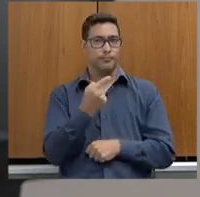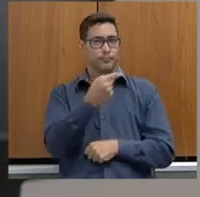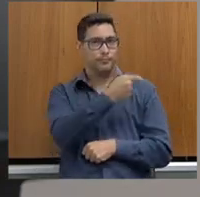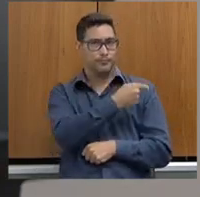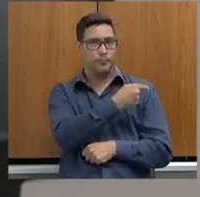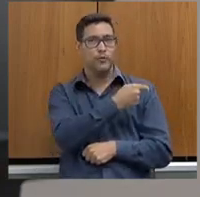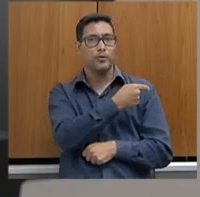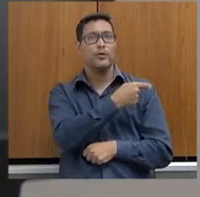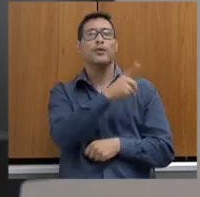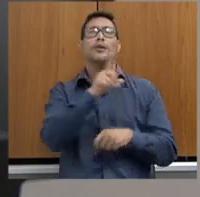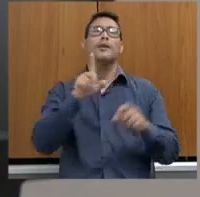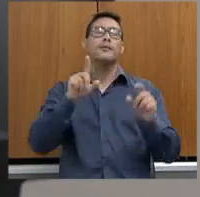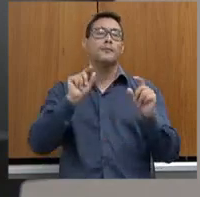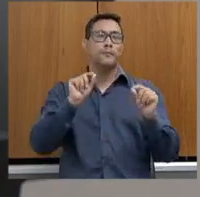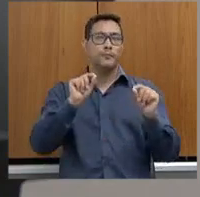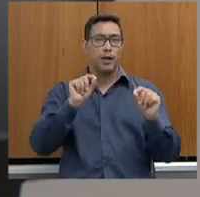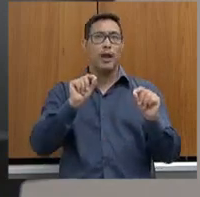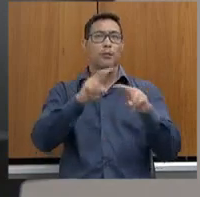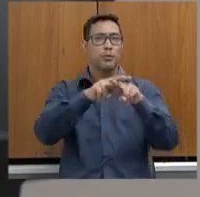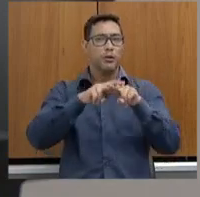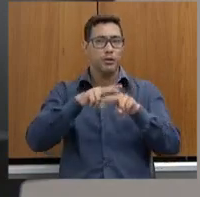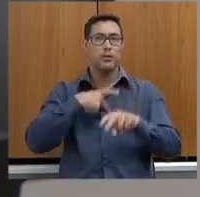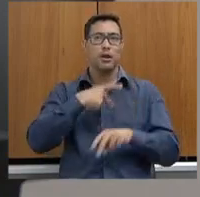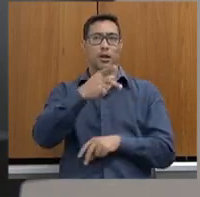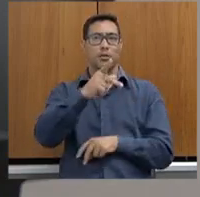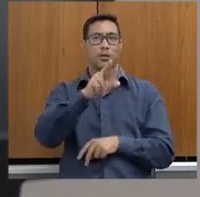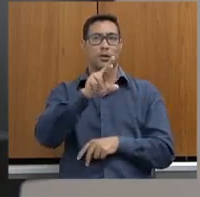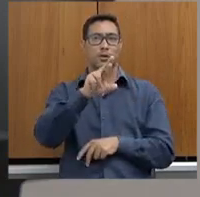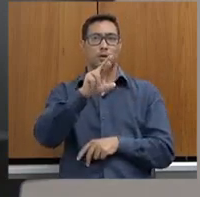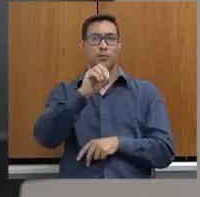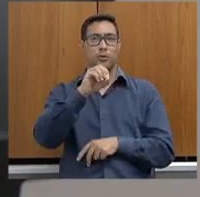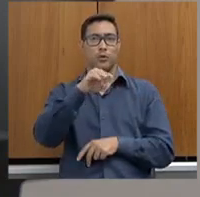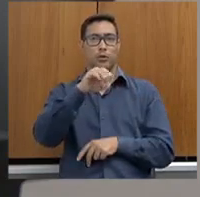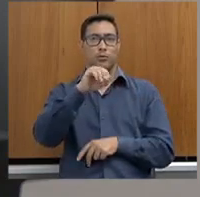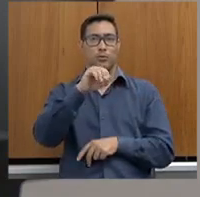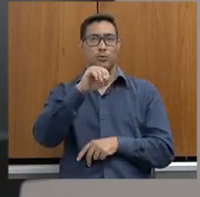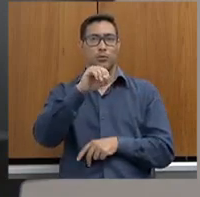questão das promoções. Eu não tenho nenhum e-mail no meu gabinete